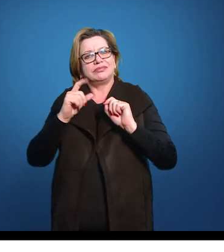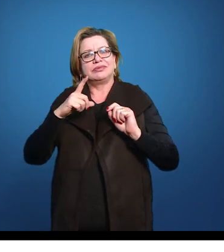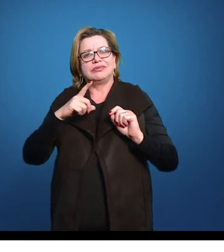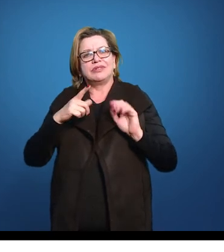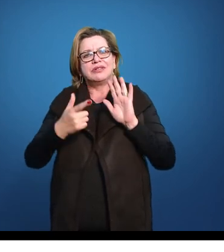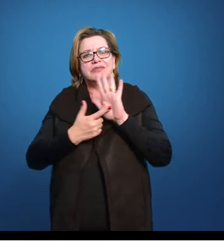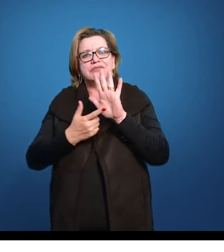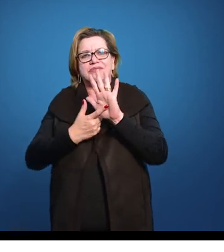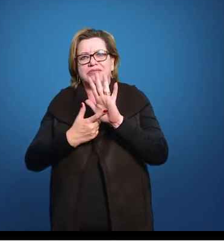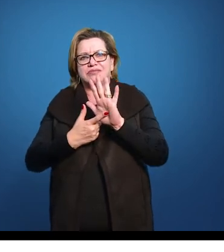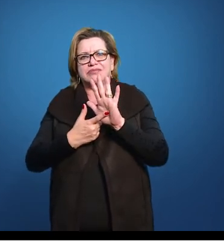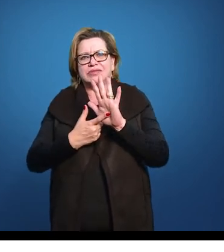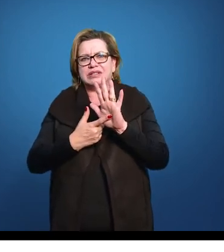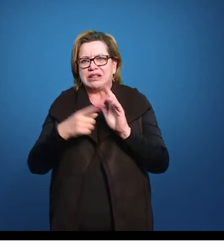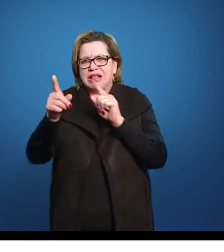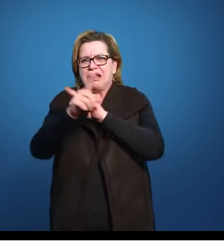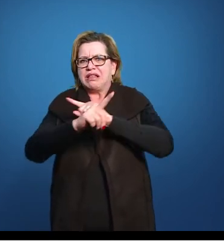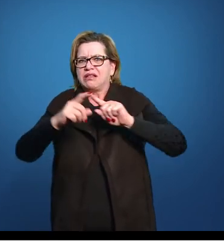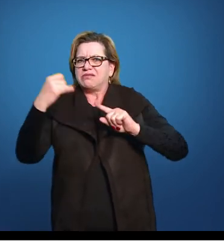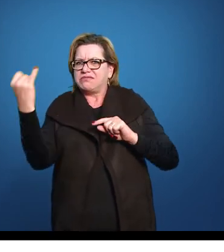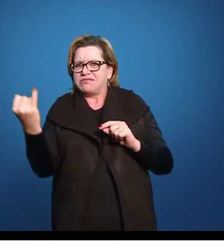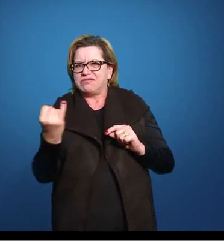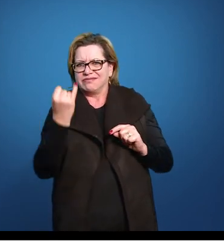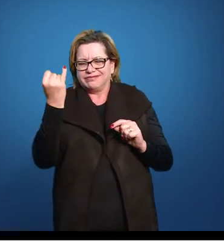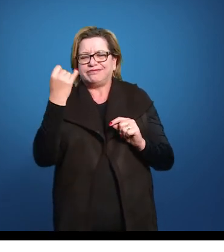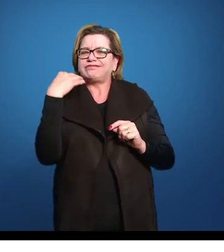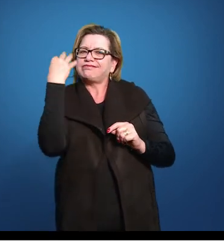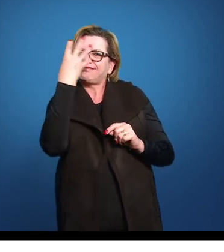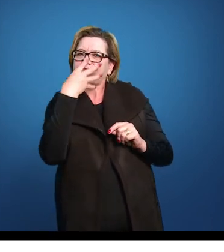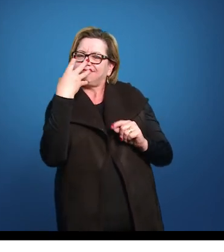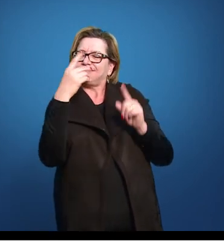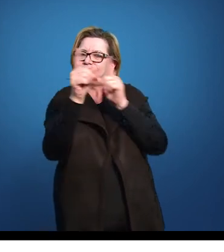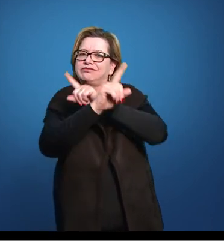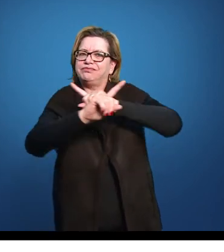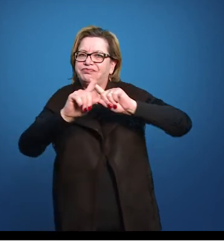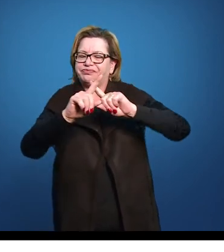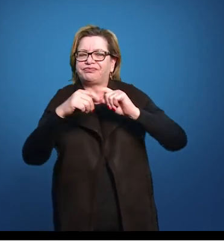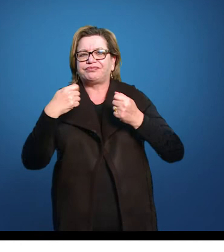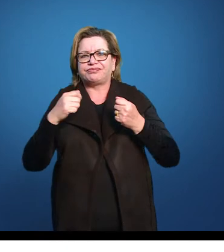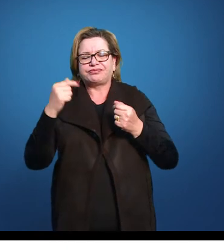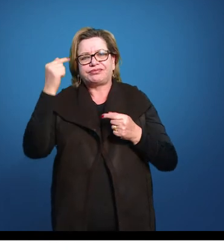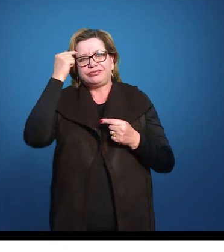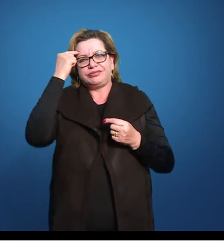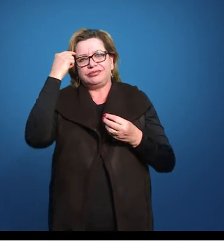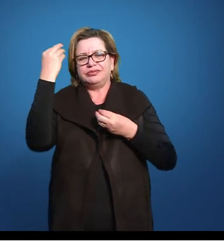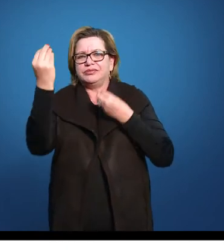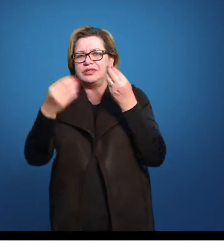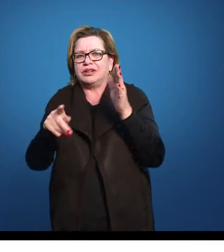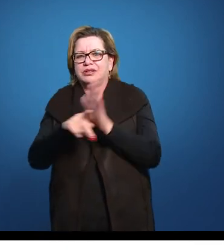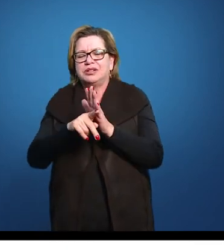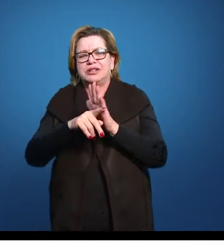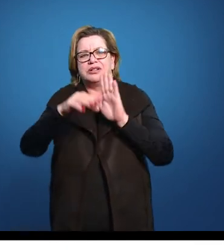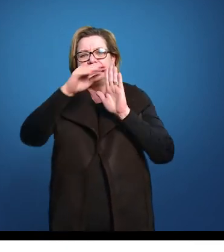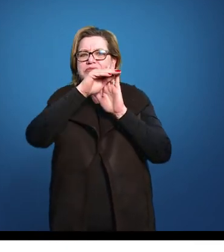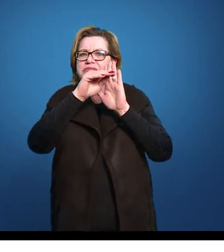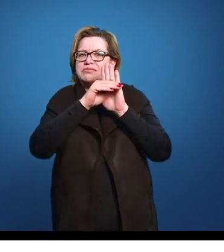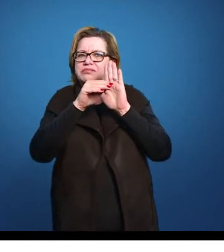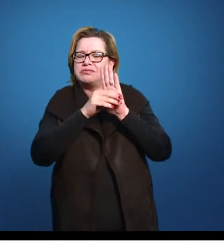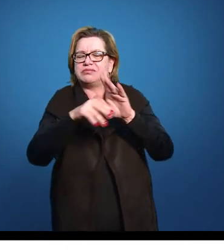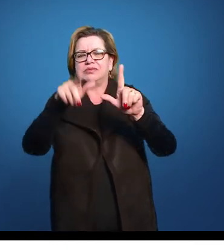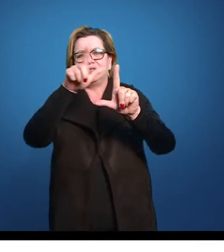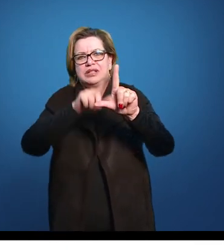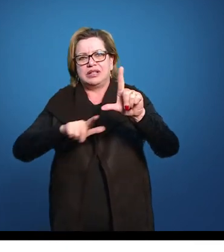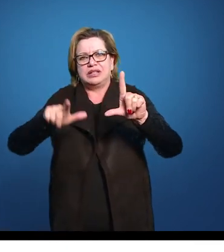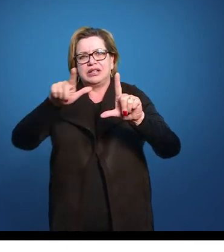caráter, a importância do romantismo? Não tira, porque a gente precisa pensar nisso enquanto um projeto literário, gente precisa pensar nisso em